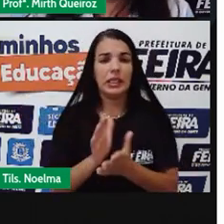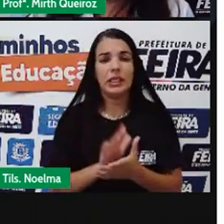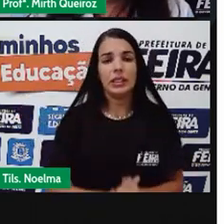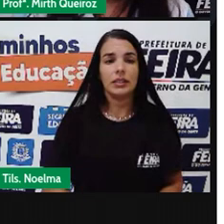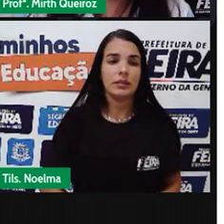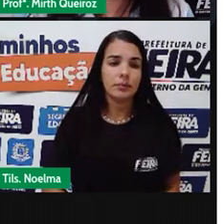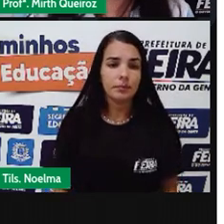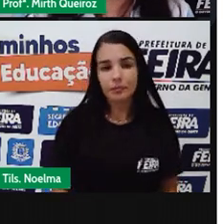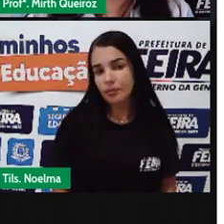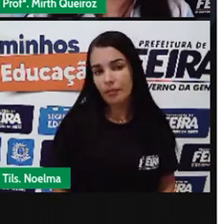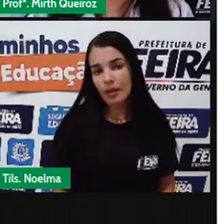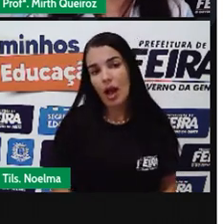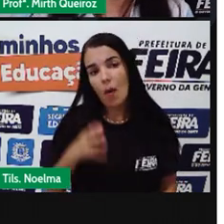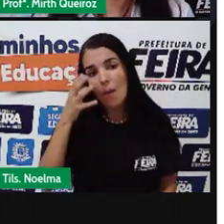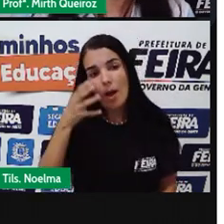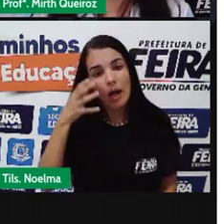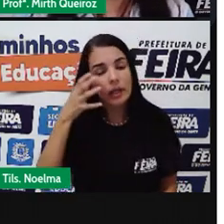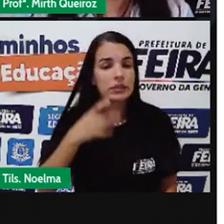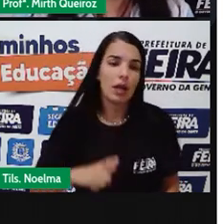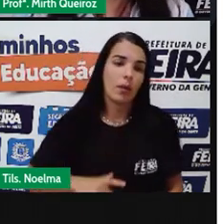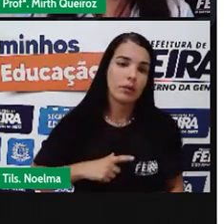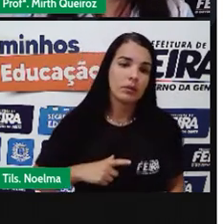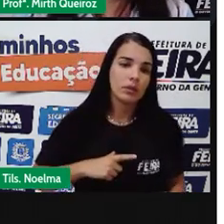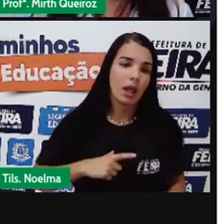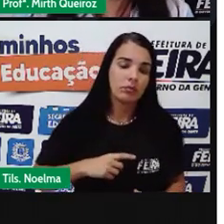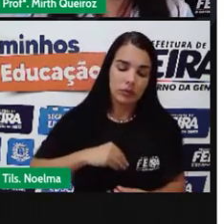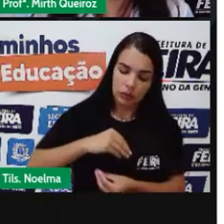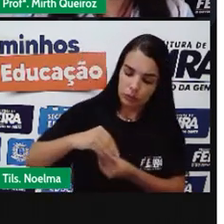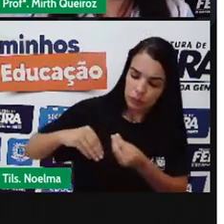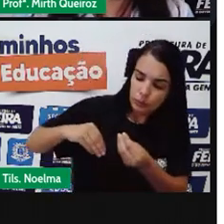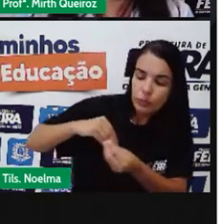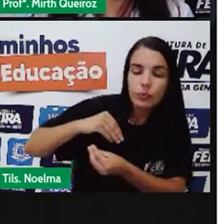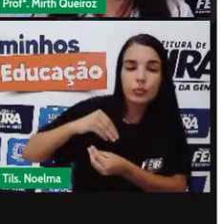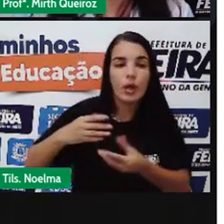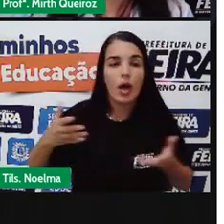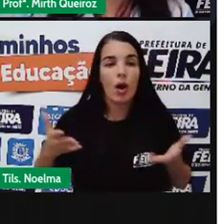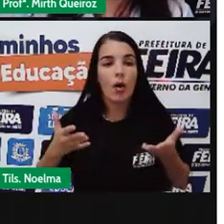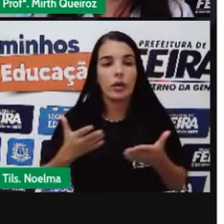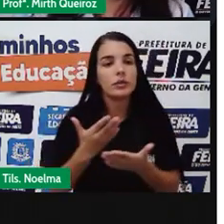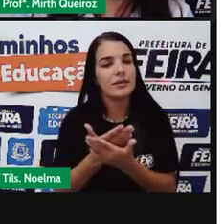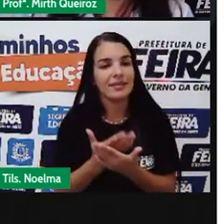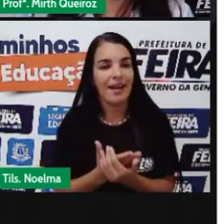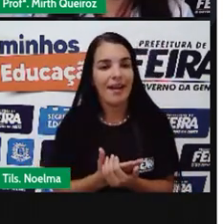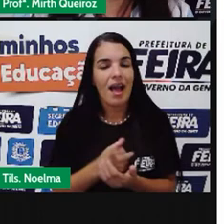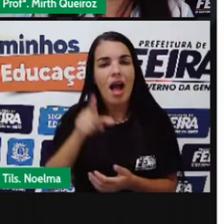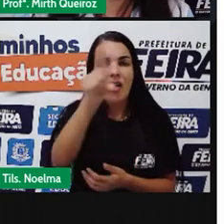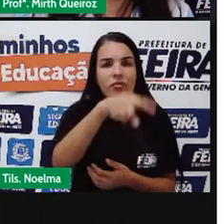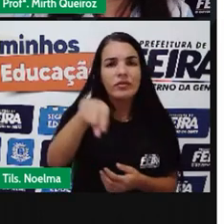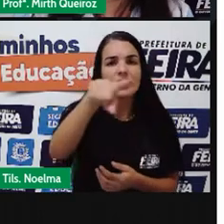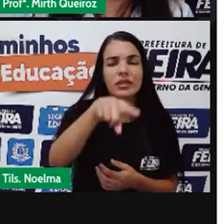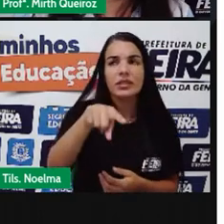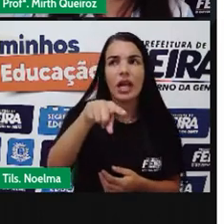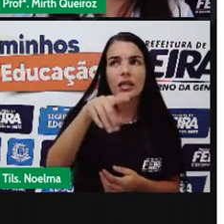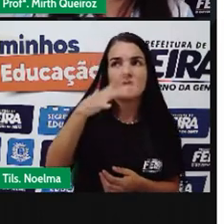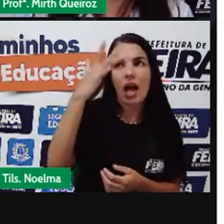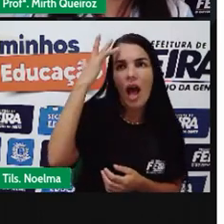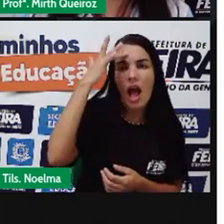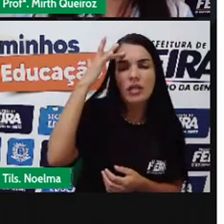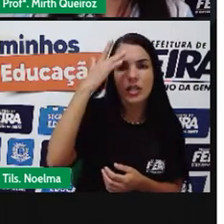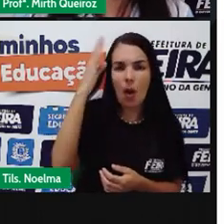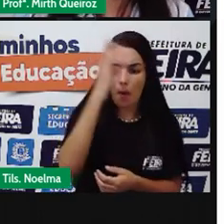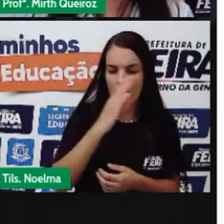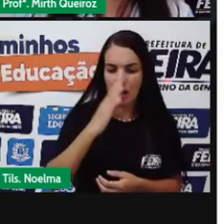uma atenção que tem tudo A ver ao que nós vamos estudar hoje Vocês acham que o Brasil Ele é um país